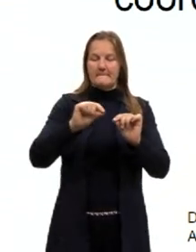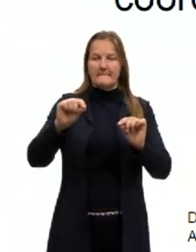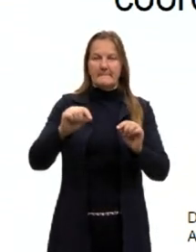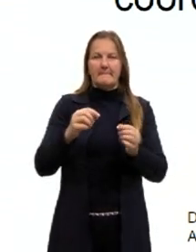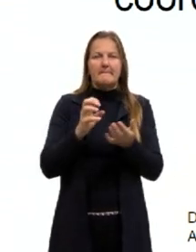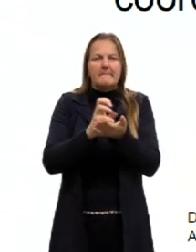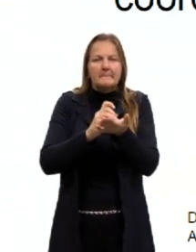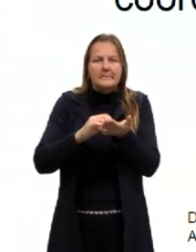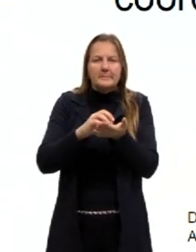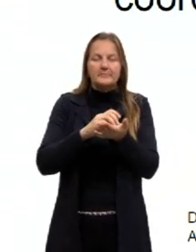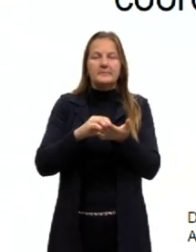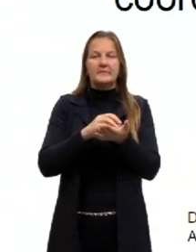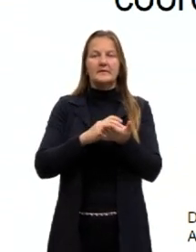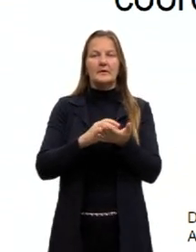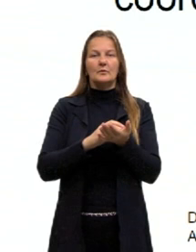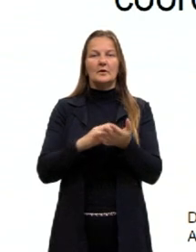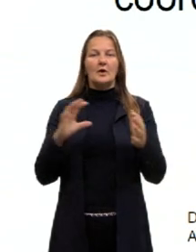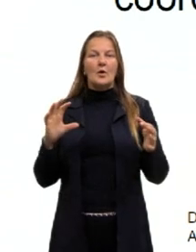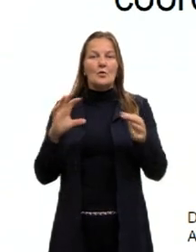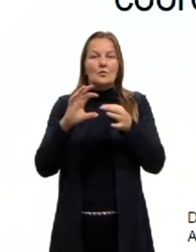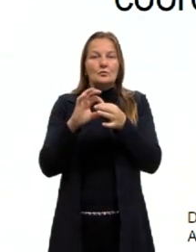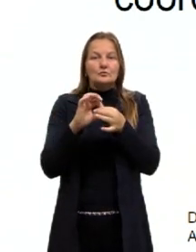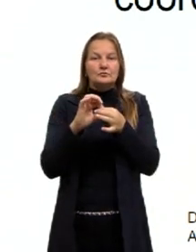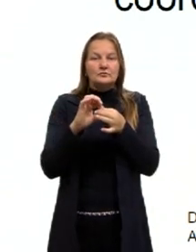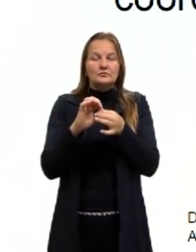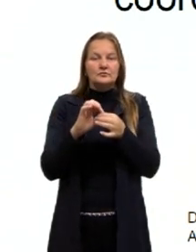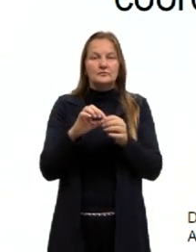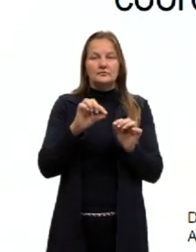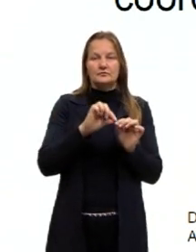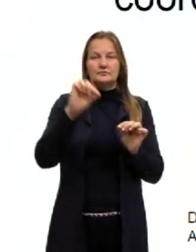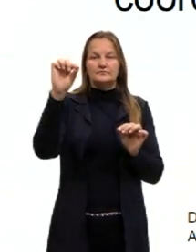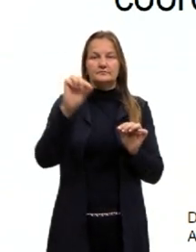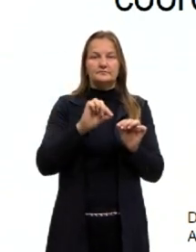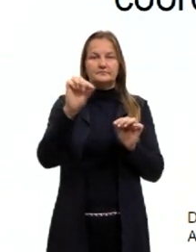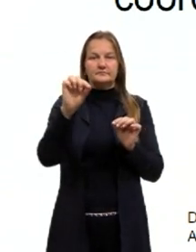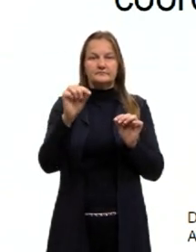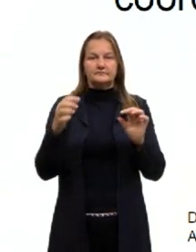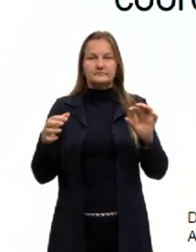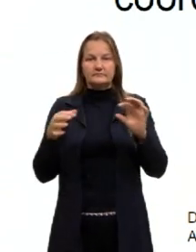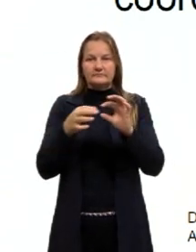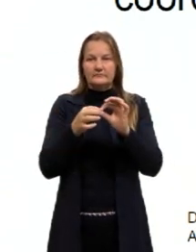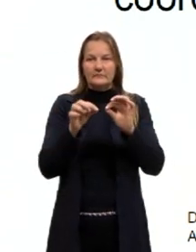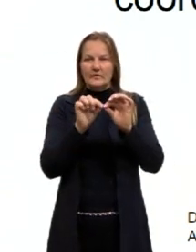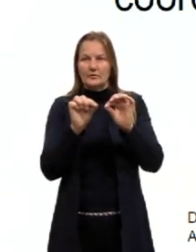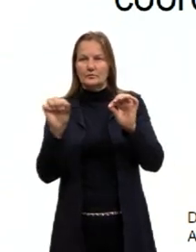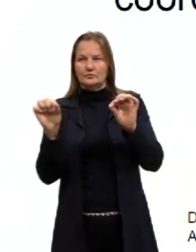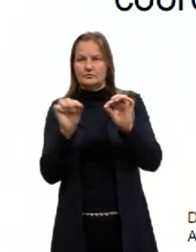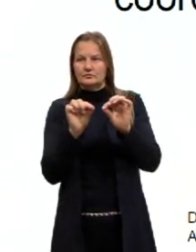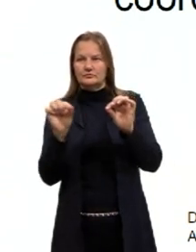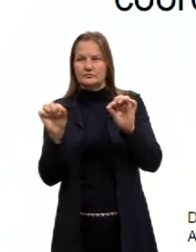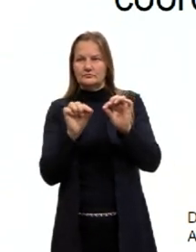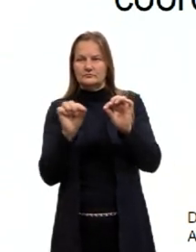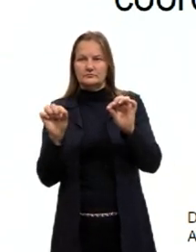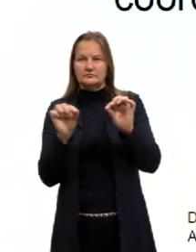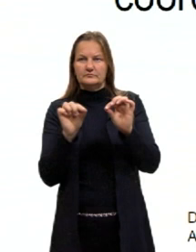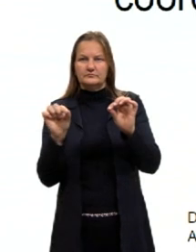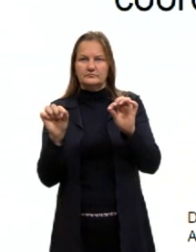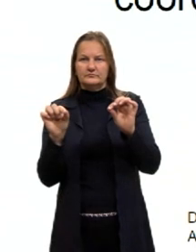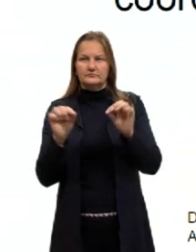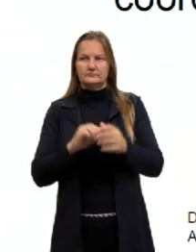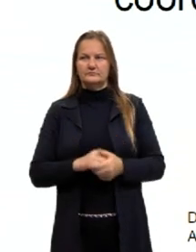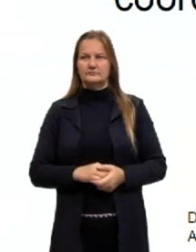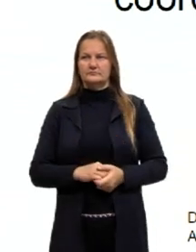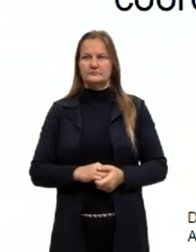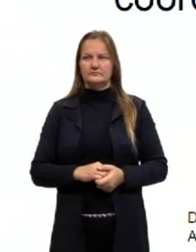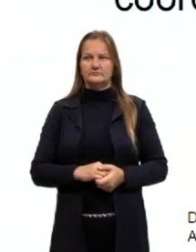calculada unindo o próprio ponto até a reta através de um segmento que deverá formar, né?